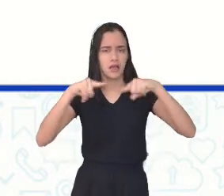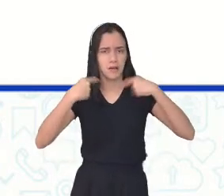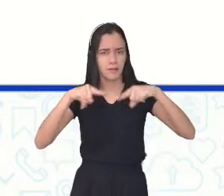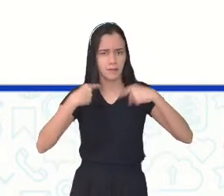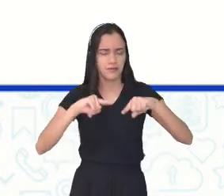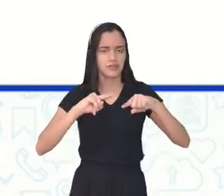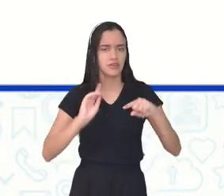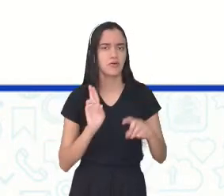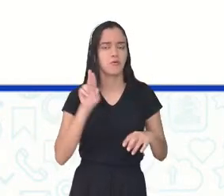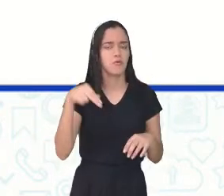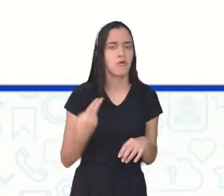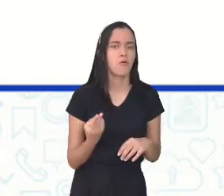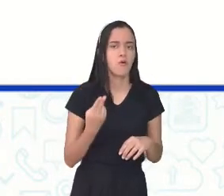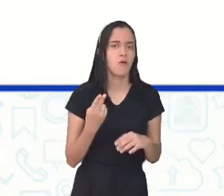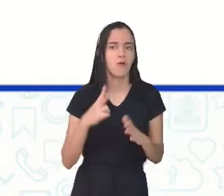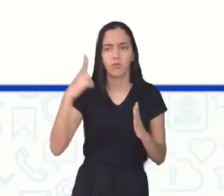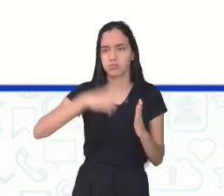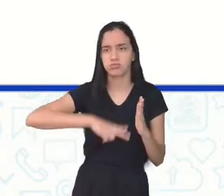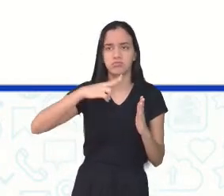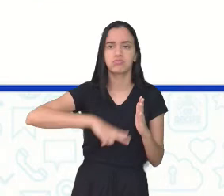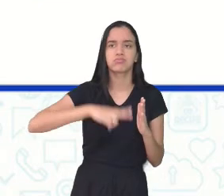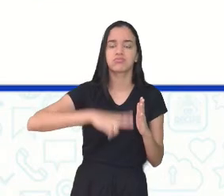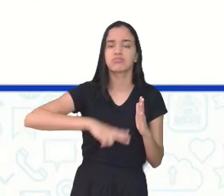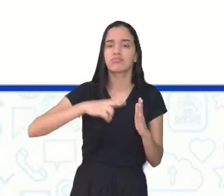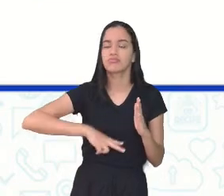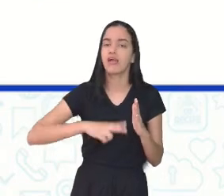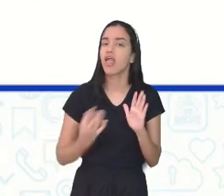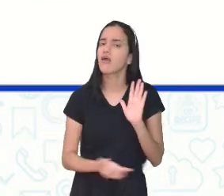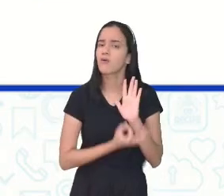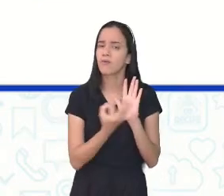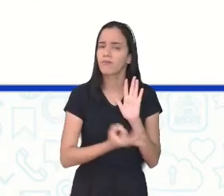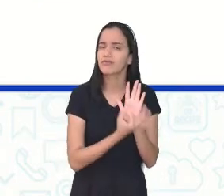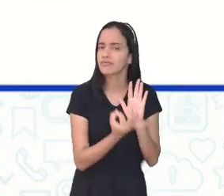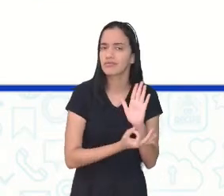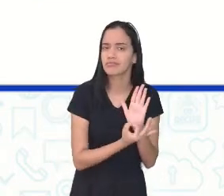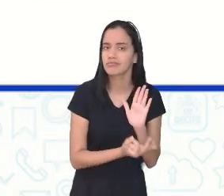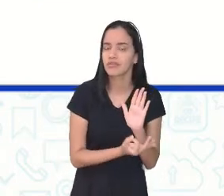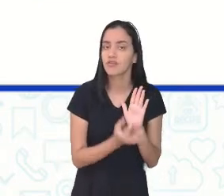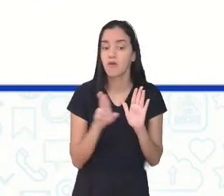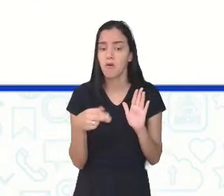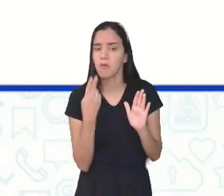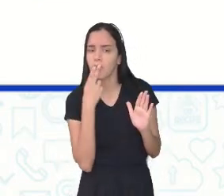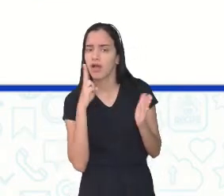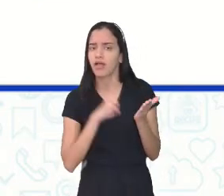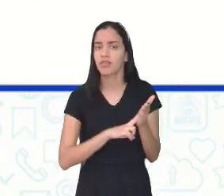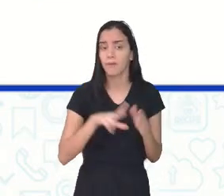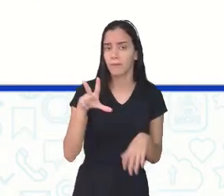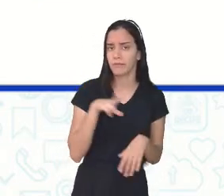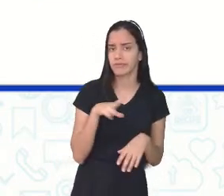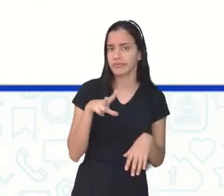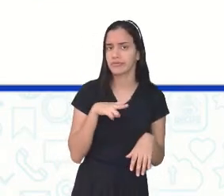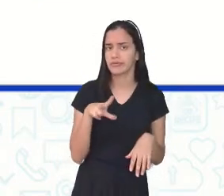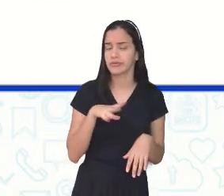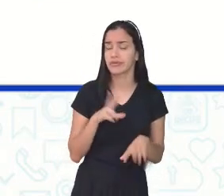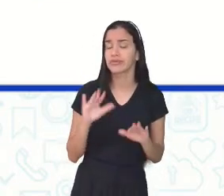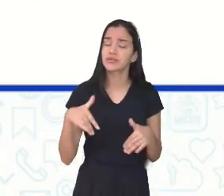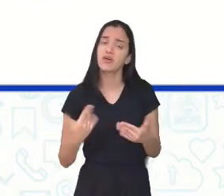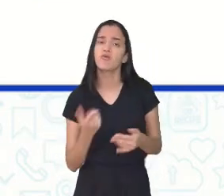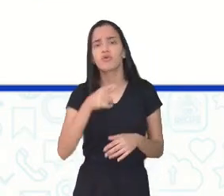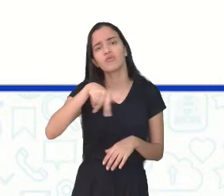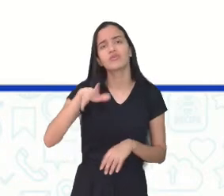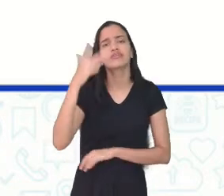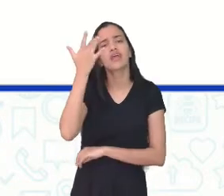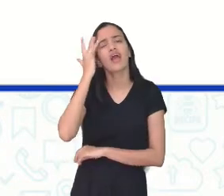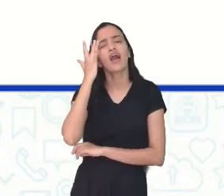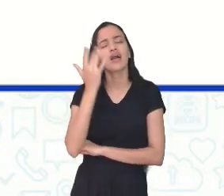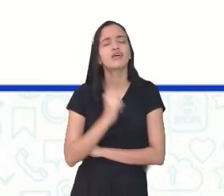ou uma carta do leitor, não é? É uma carta argumentativa, uma carta pessoal. E aí, o que você